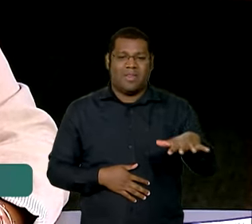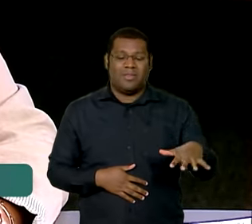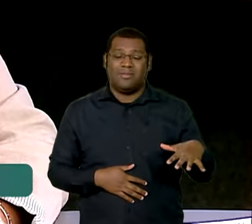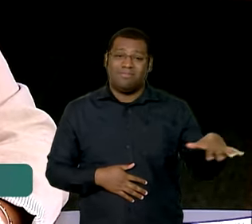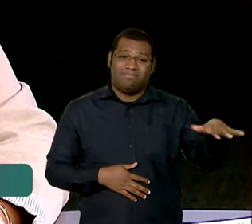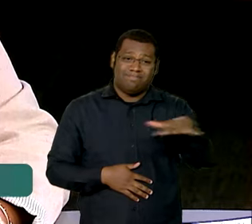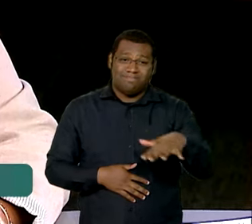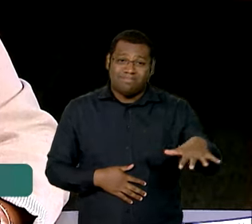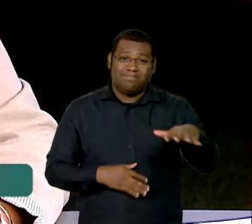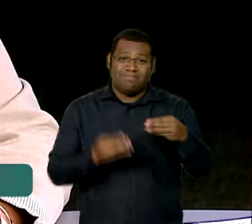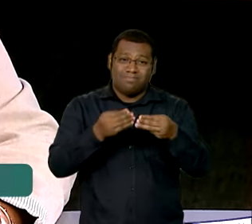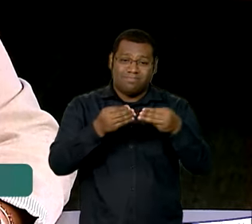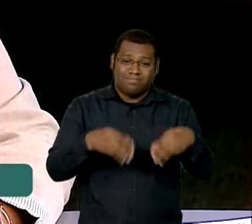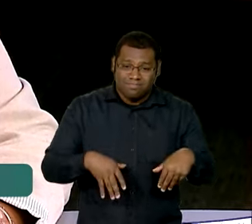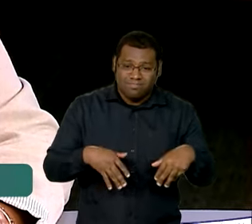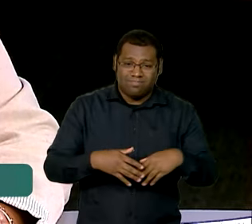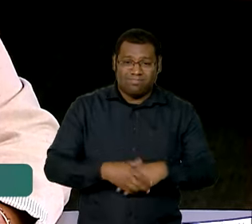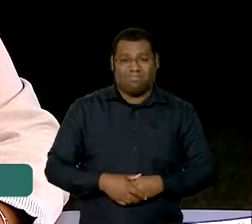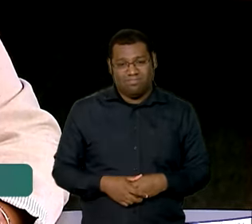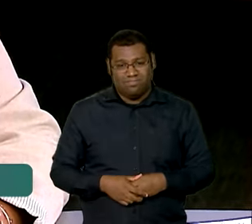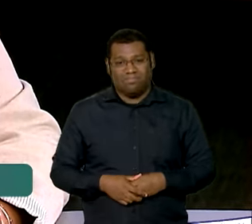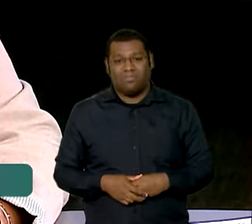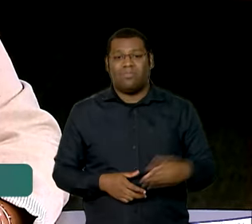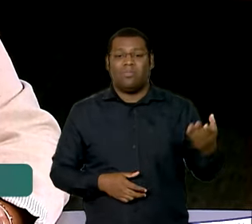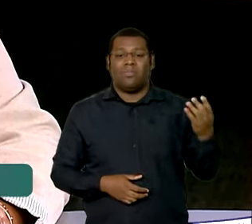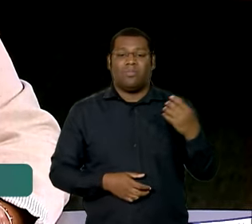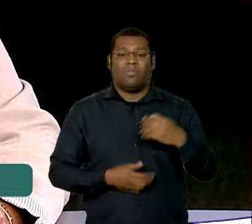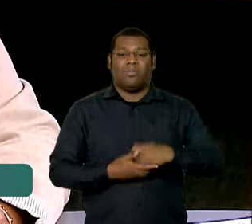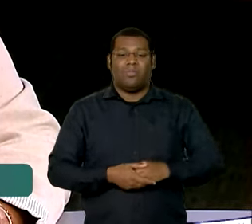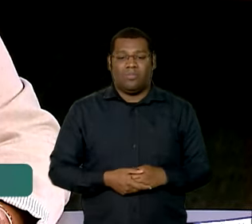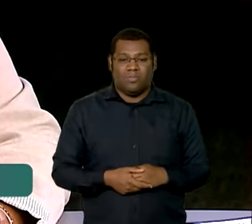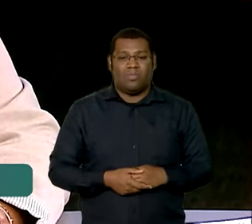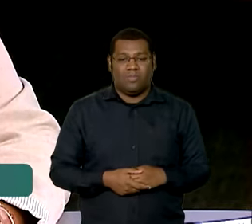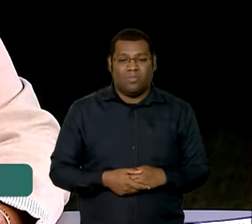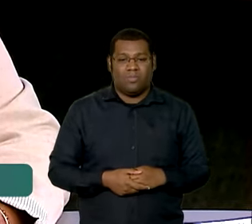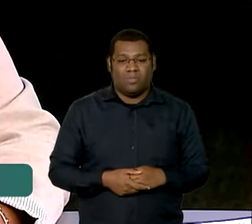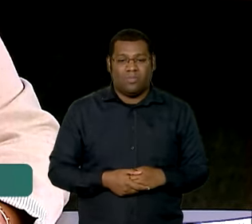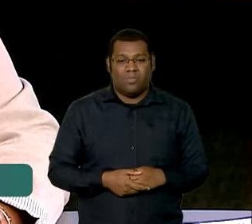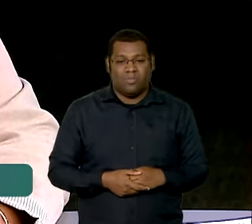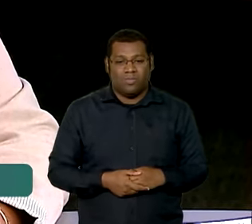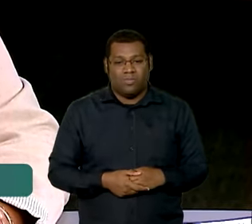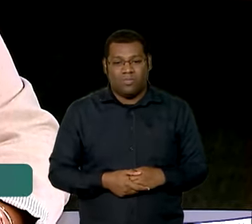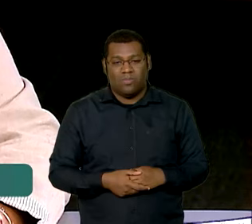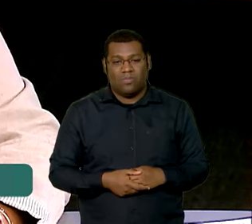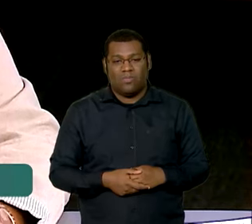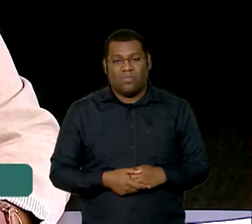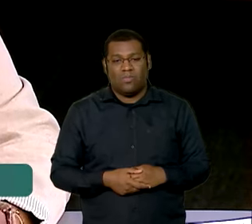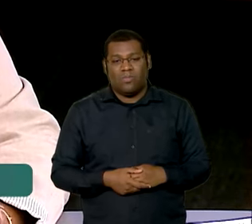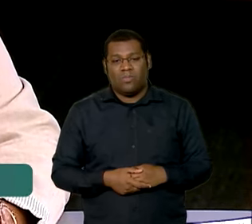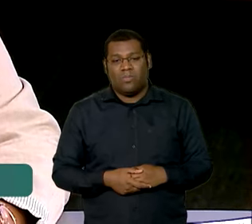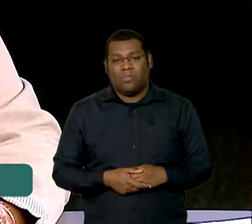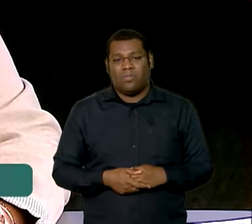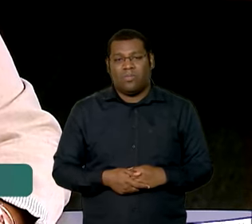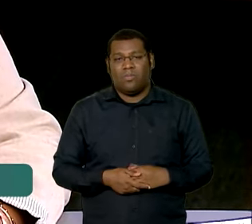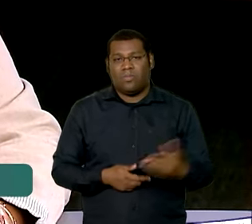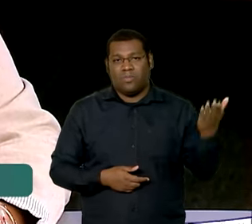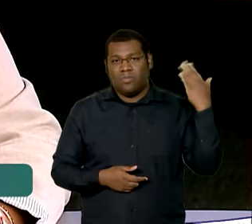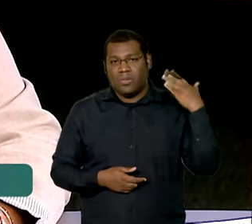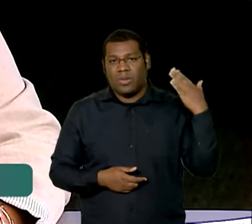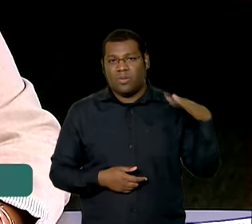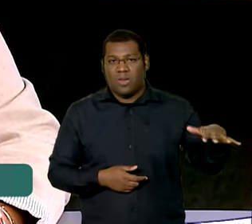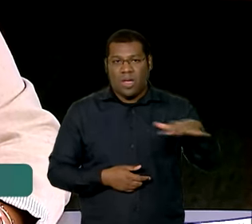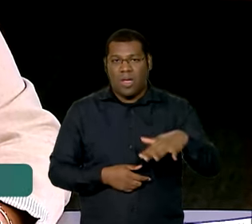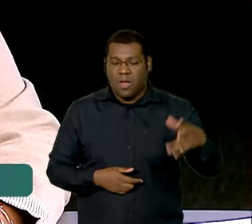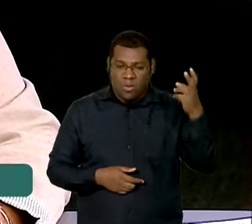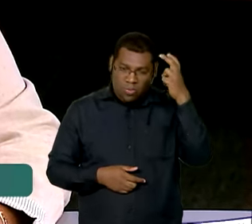ferido pelo processo que foi o ano passado de desmontagem, de desmonte da área da cultura.